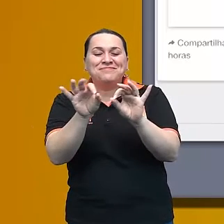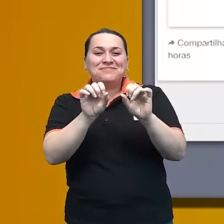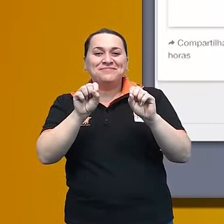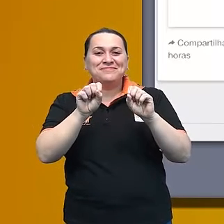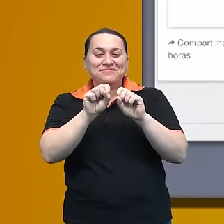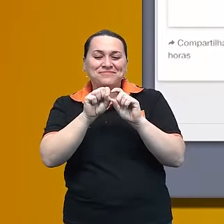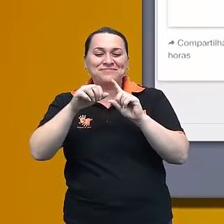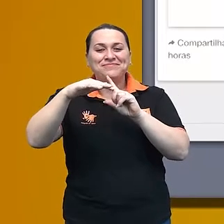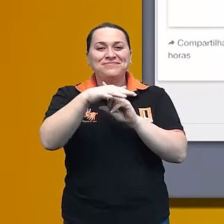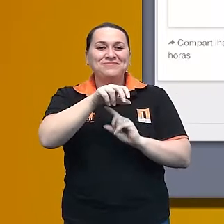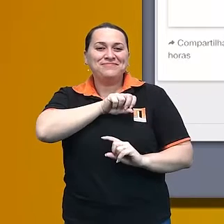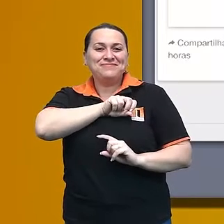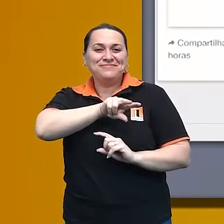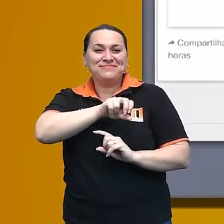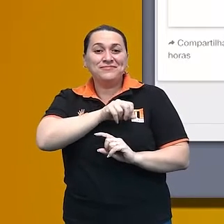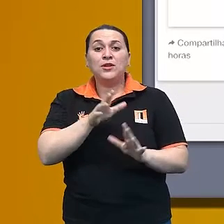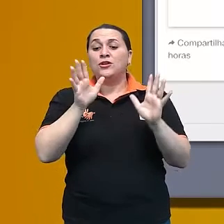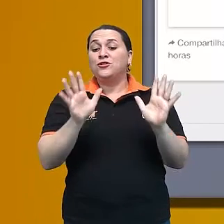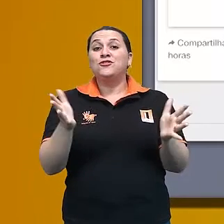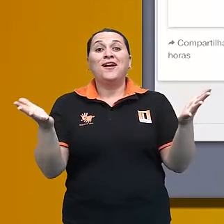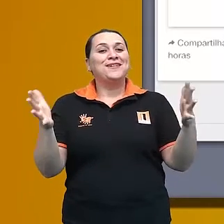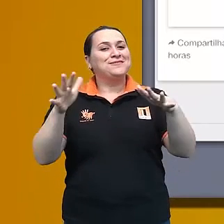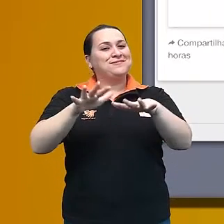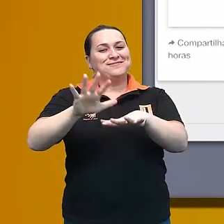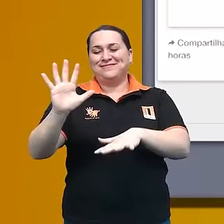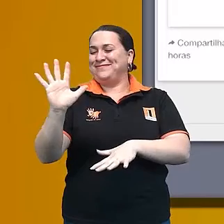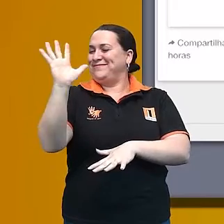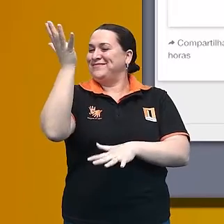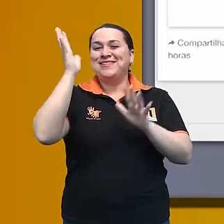sociais da unileu e fez a inclusão acontecer